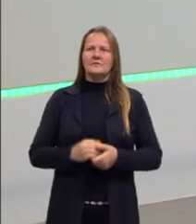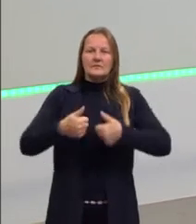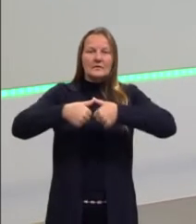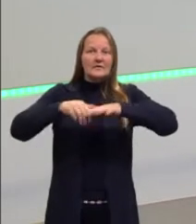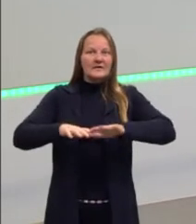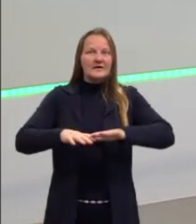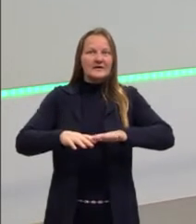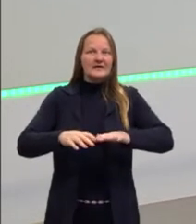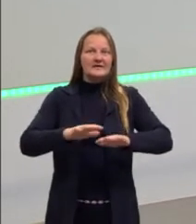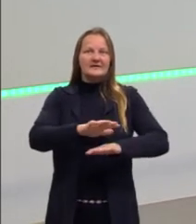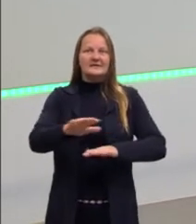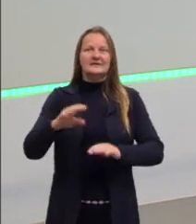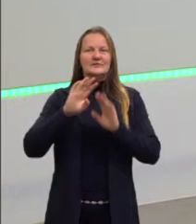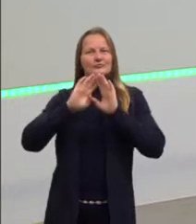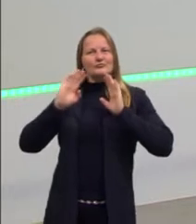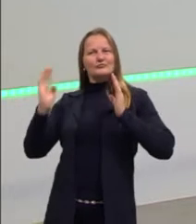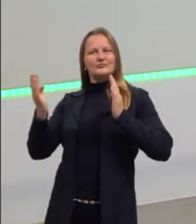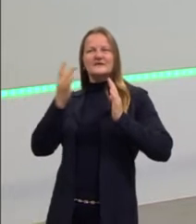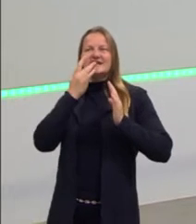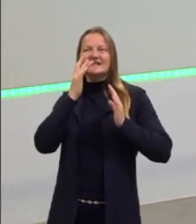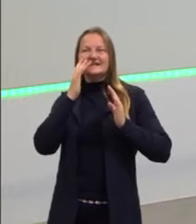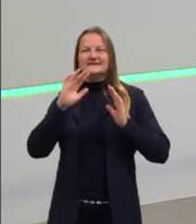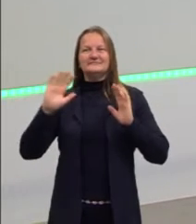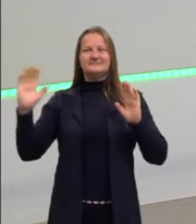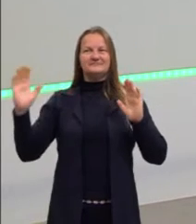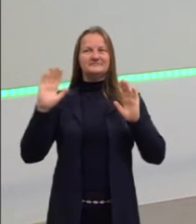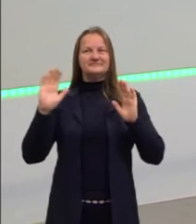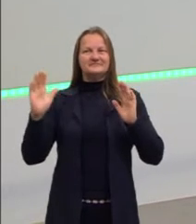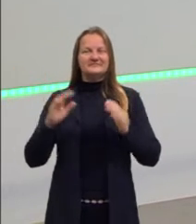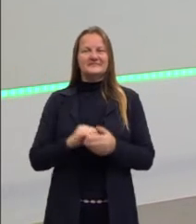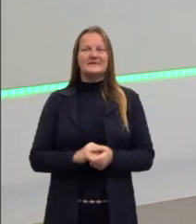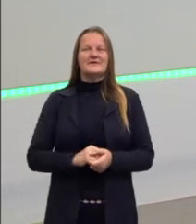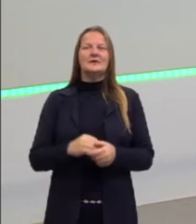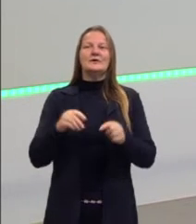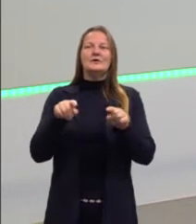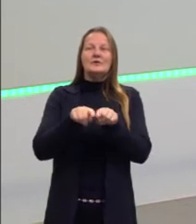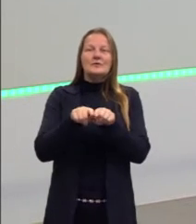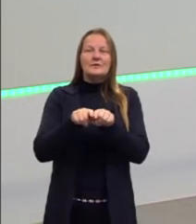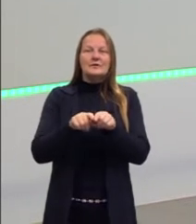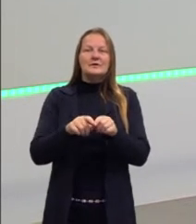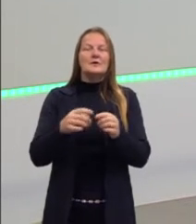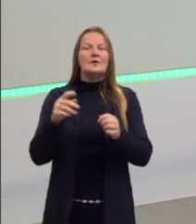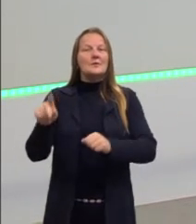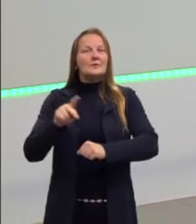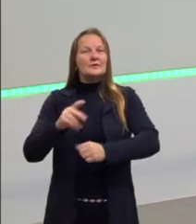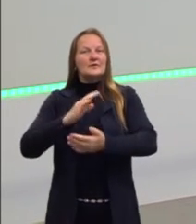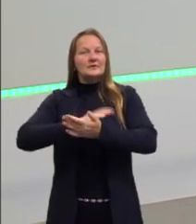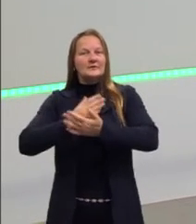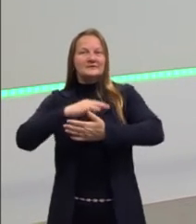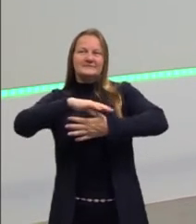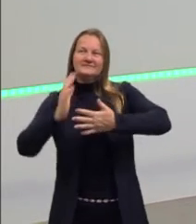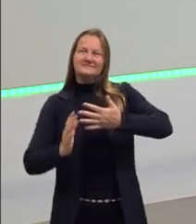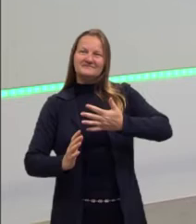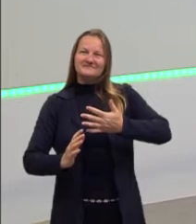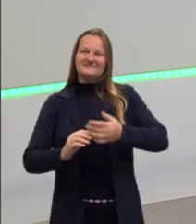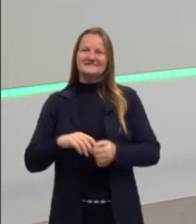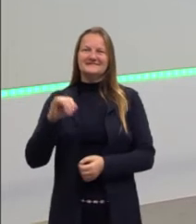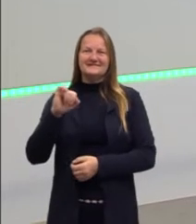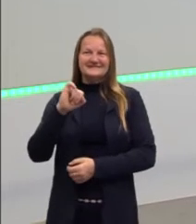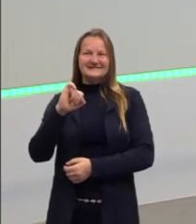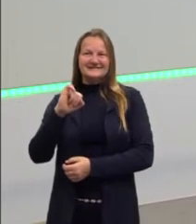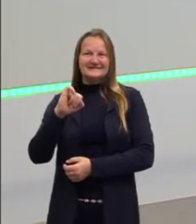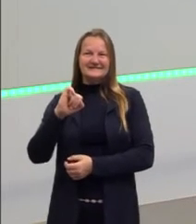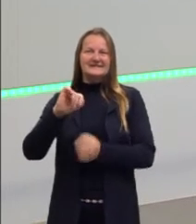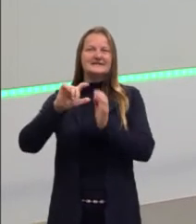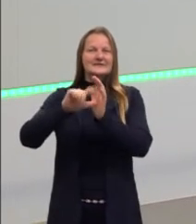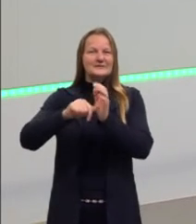estúdio com um grande painel branco atrás de mim e também aqui no estúdio temos as professoras e intérpretes de Libras, professora